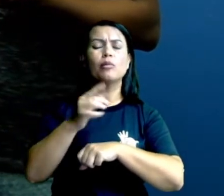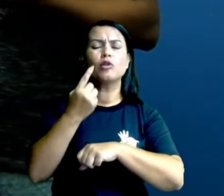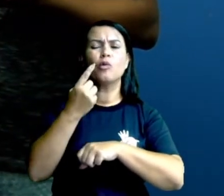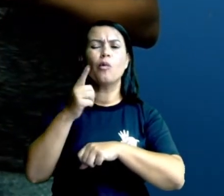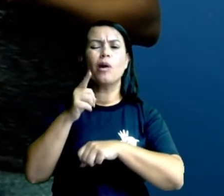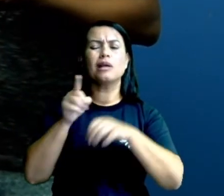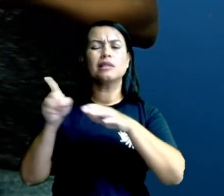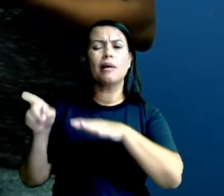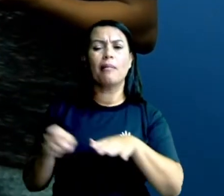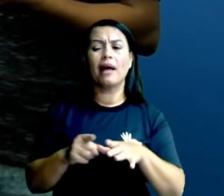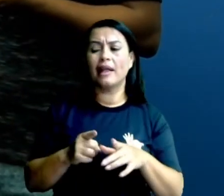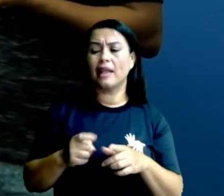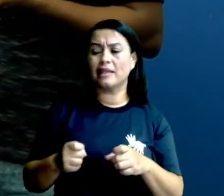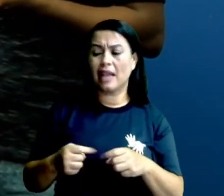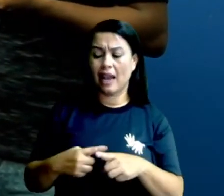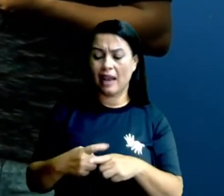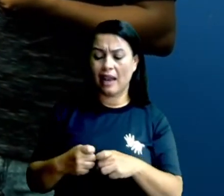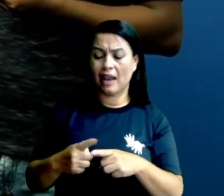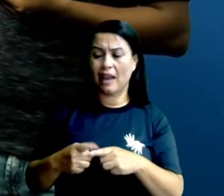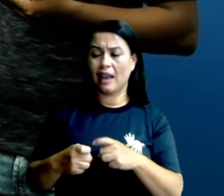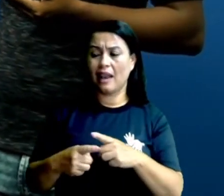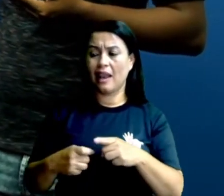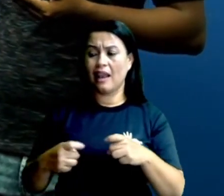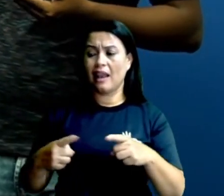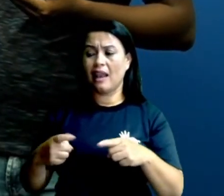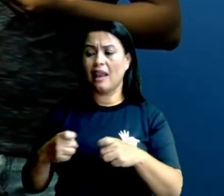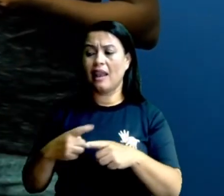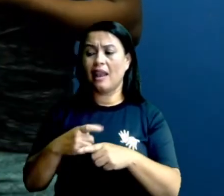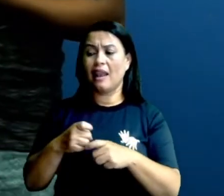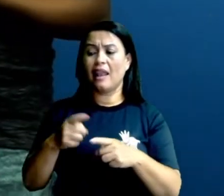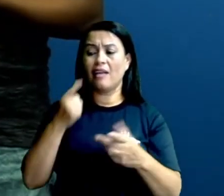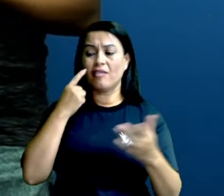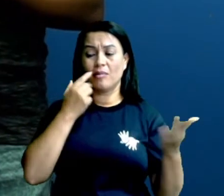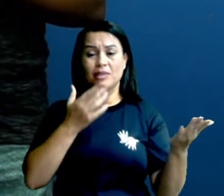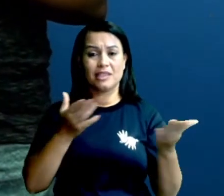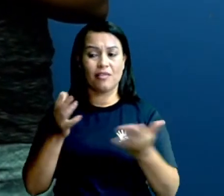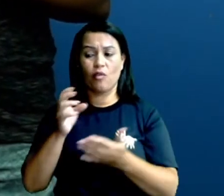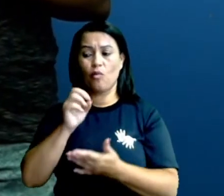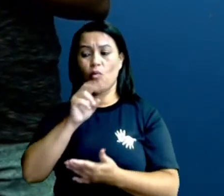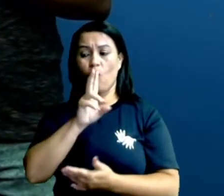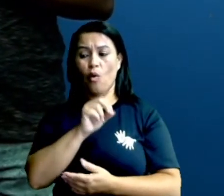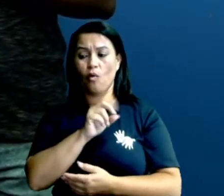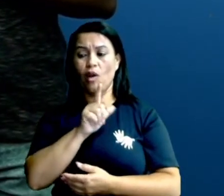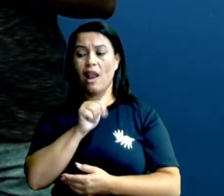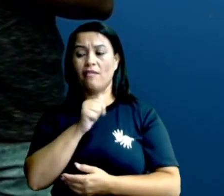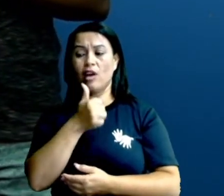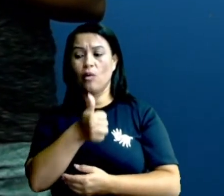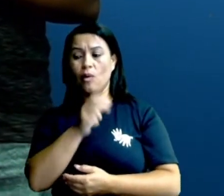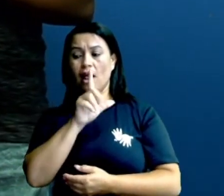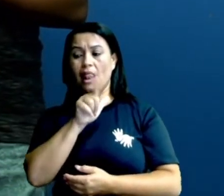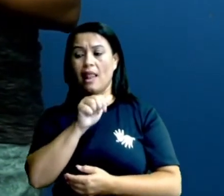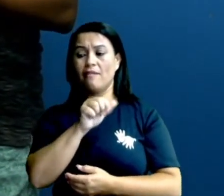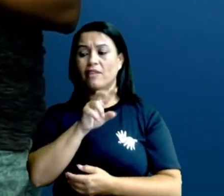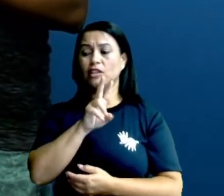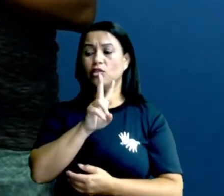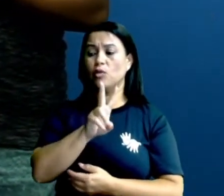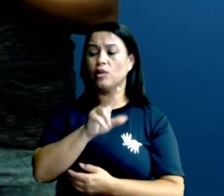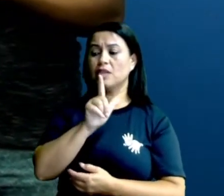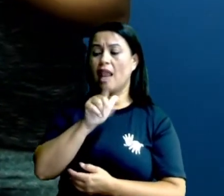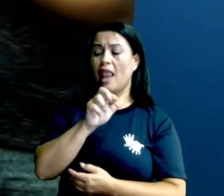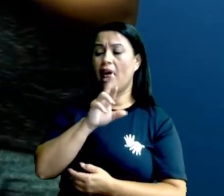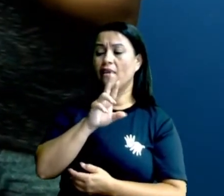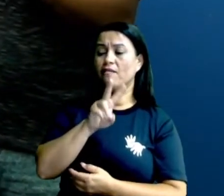essa larva vai crescendo, até que chega o estado da pulpa, que é essa fase final do desenvolvimento do mosquito, em que ele